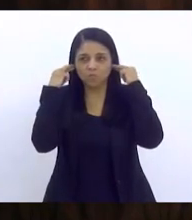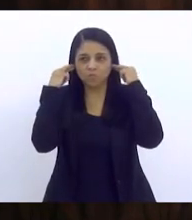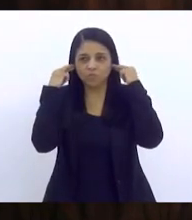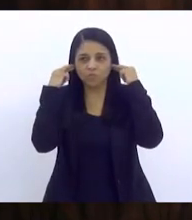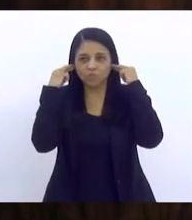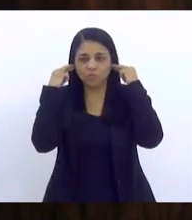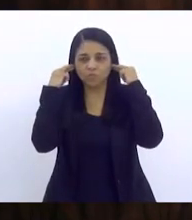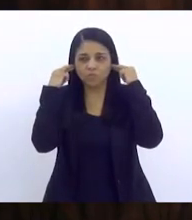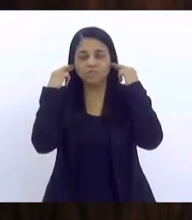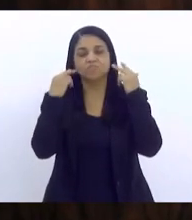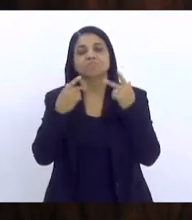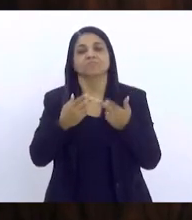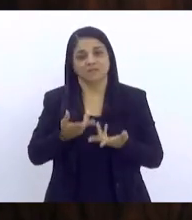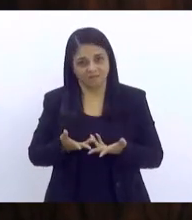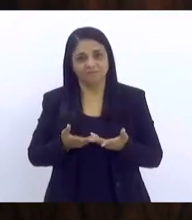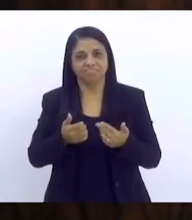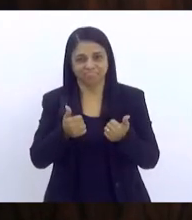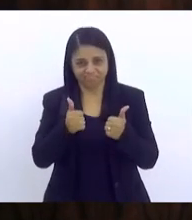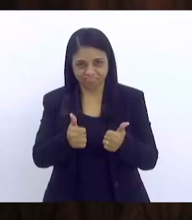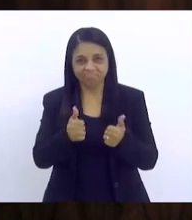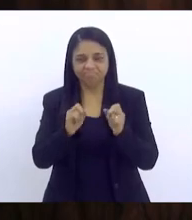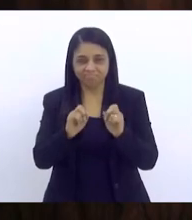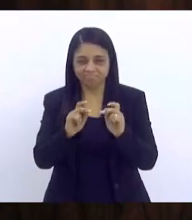Não, agora foi. Agora foi.